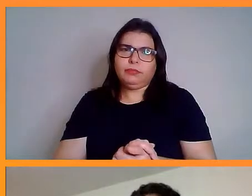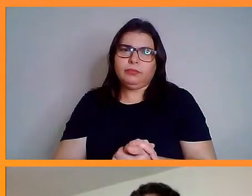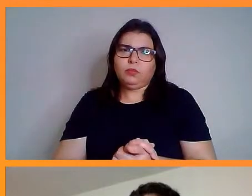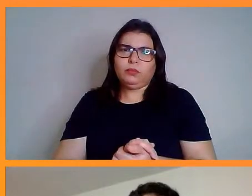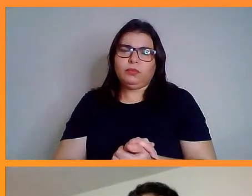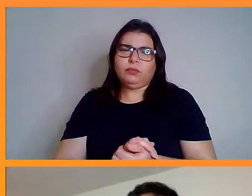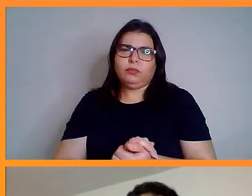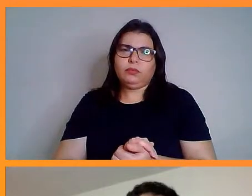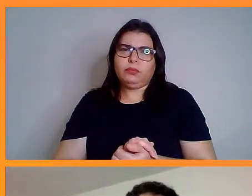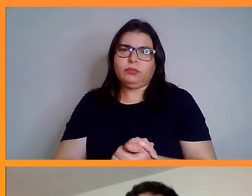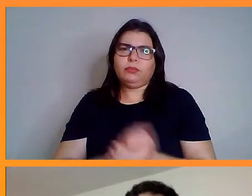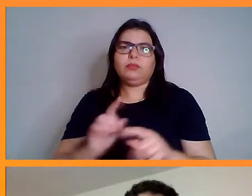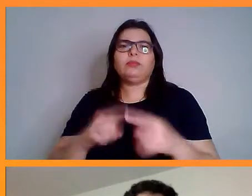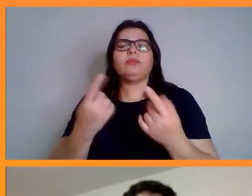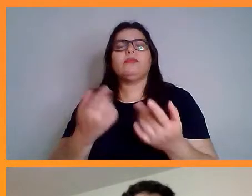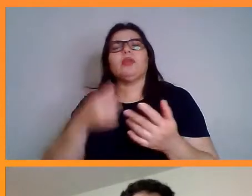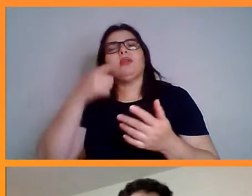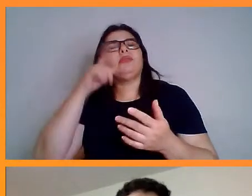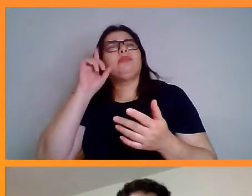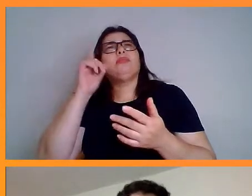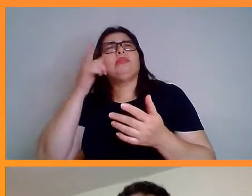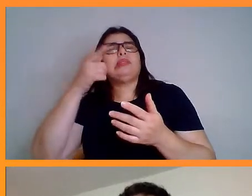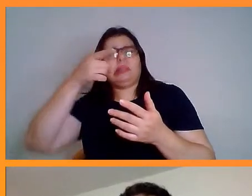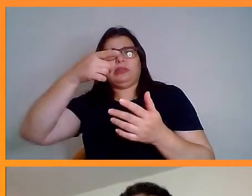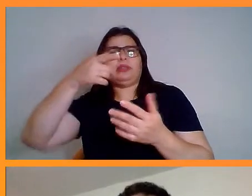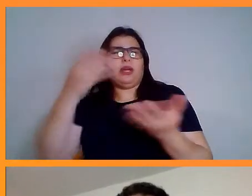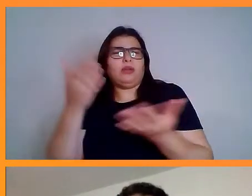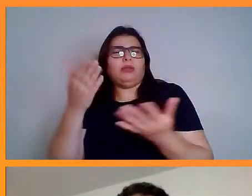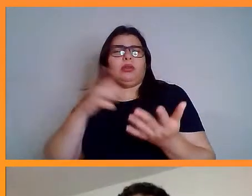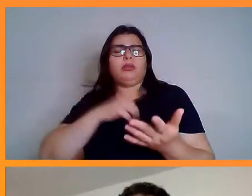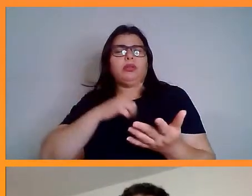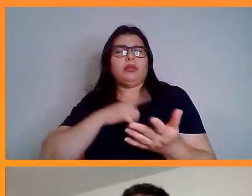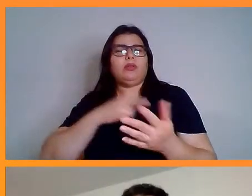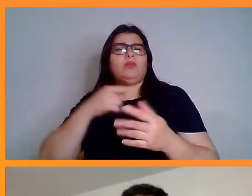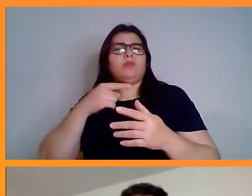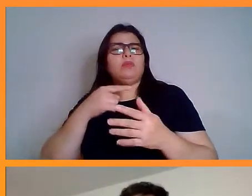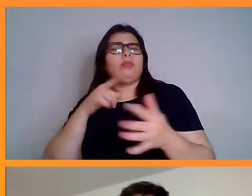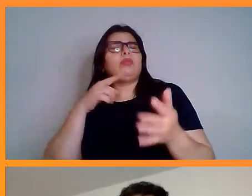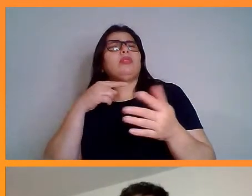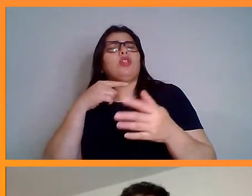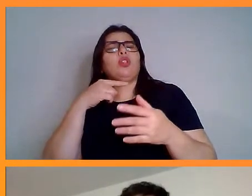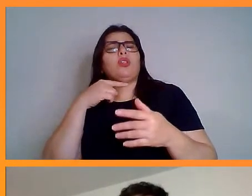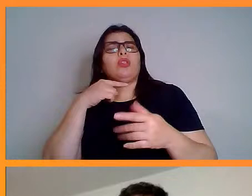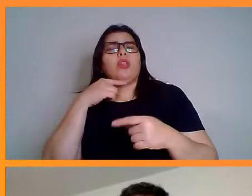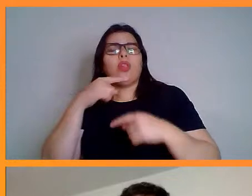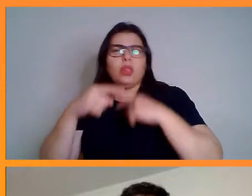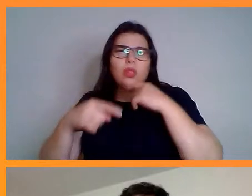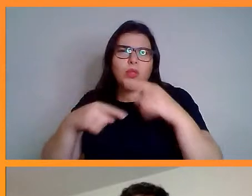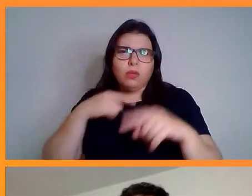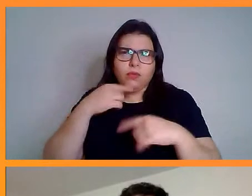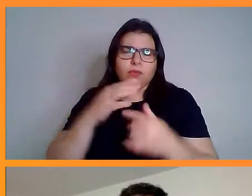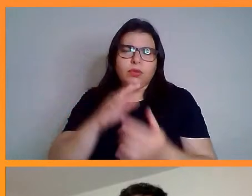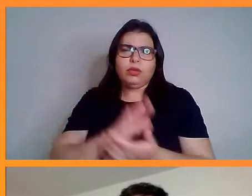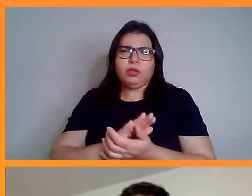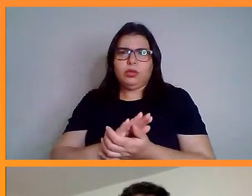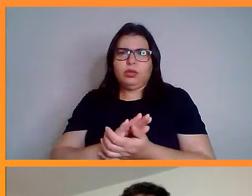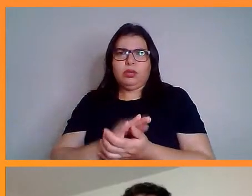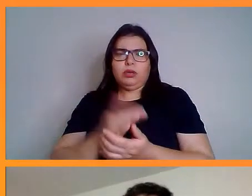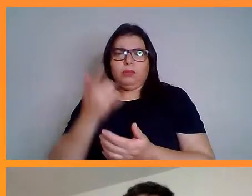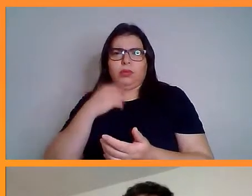Marcelo, mas aí agora surgiu uma dúvida minha. Mas aí, no caso, daria para a gente tirar uma biófica do ovário dessa mulher